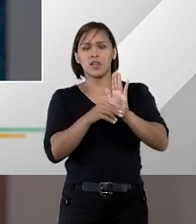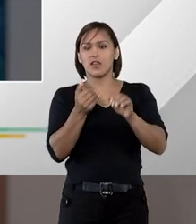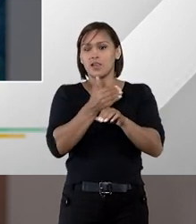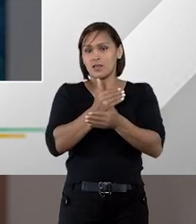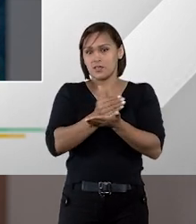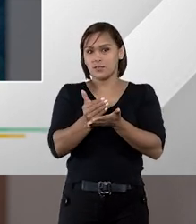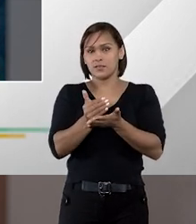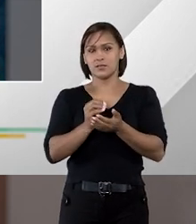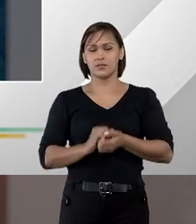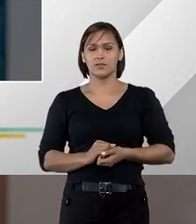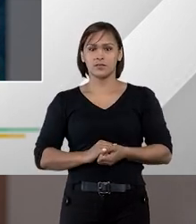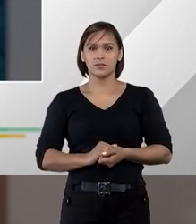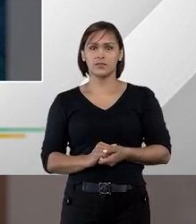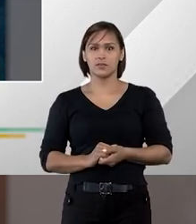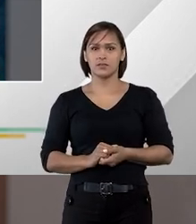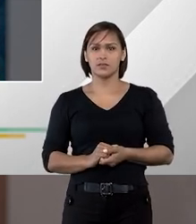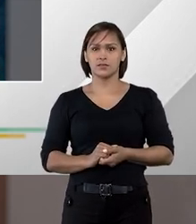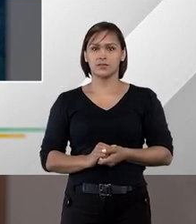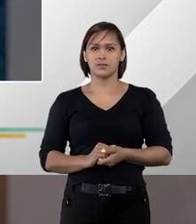esse princípio.